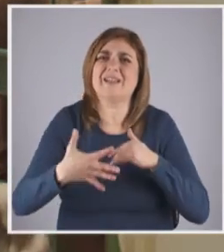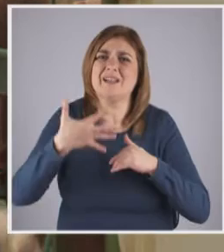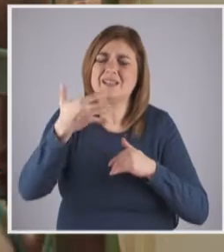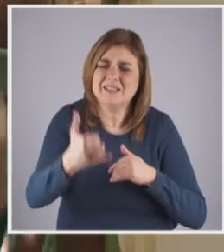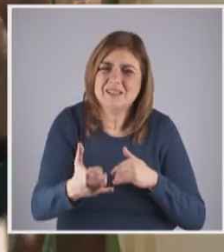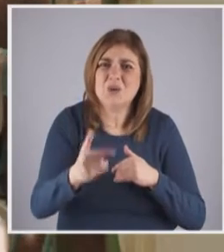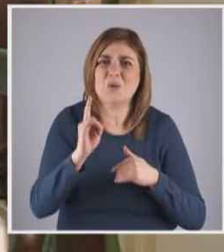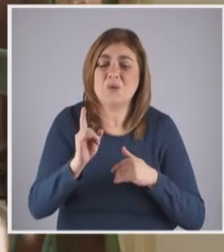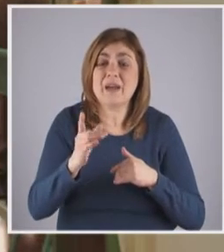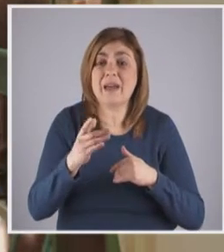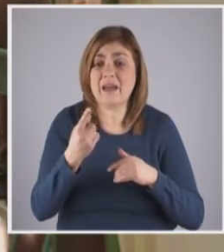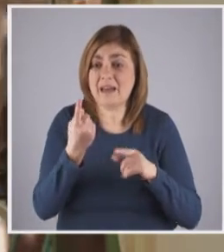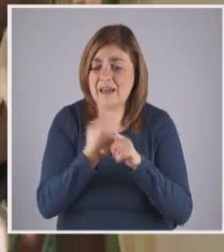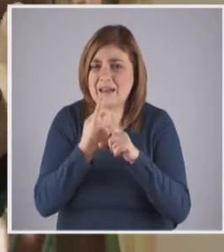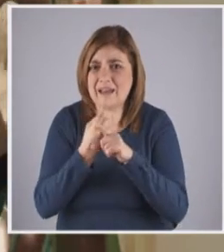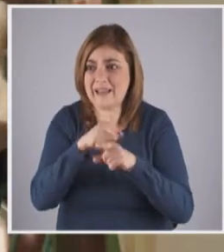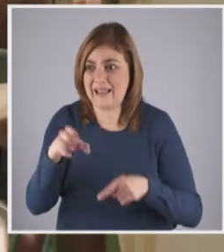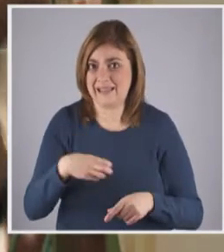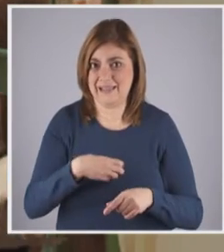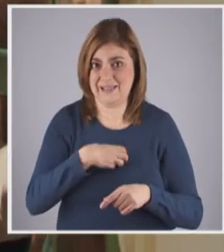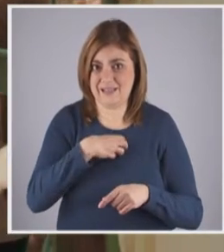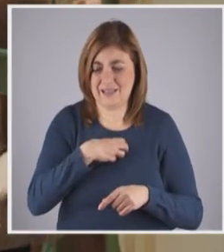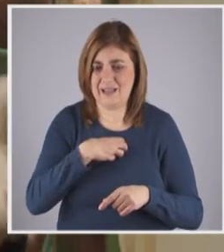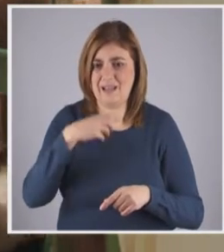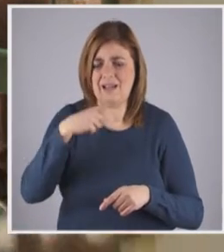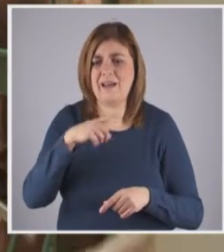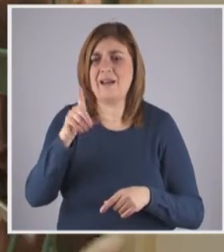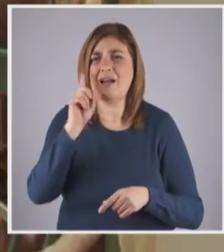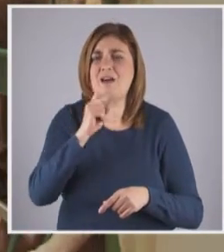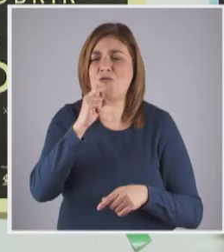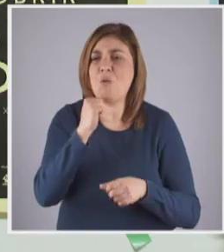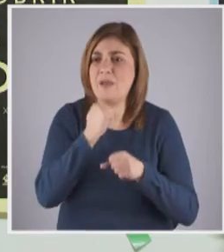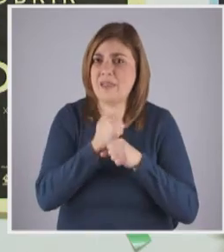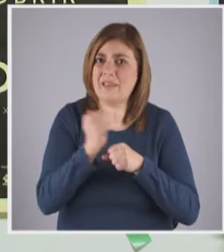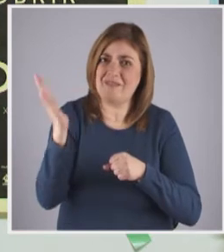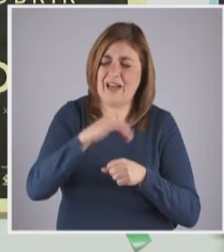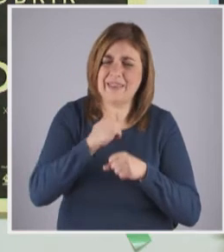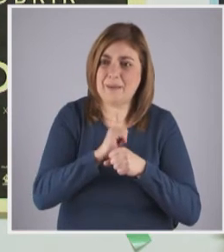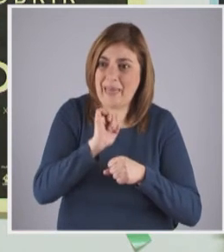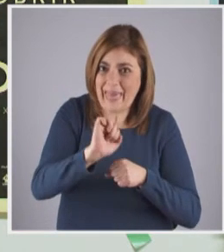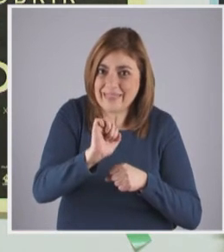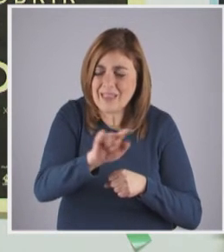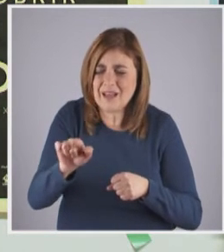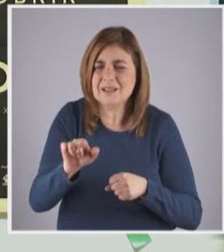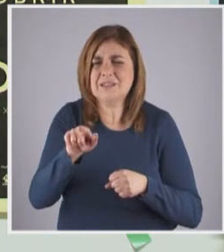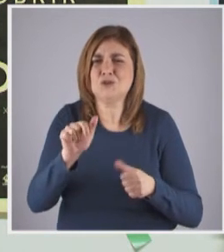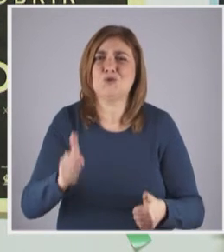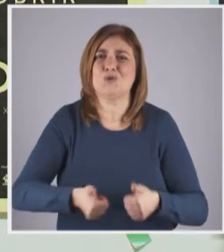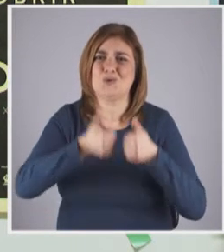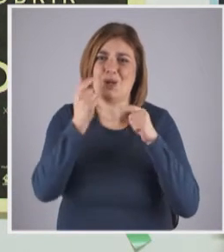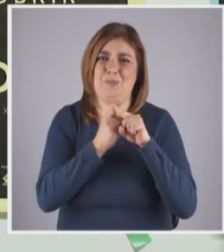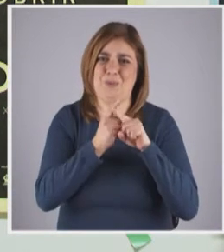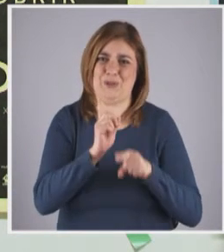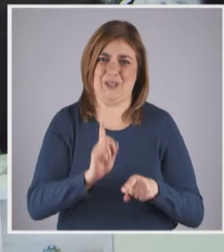próxima coleção, o facto de eles sentirem que a avó veio trabalhar, é deles, eu acho que esse é o maior fator de sucesso. O próprio